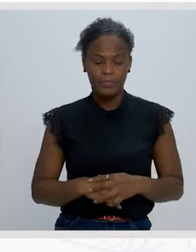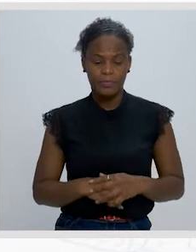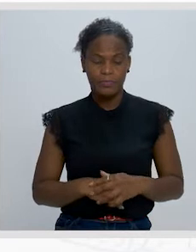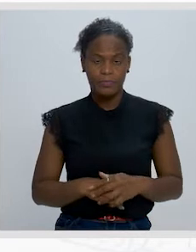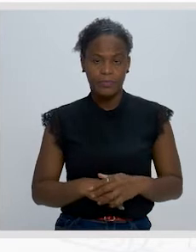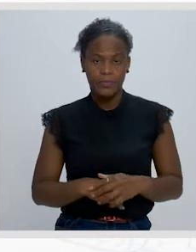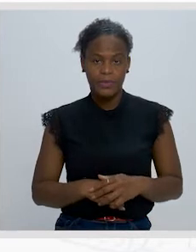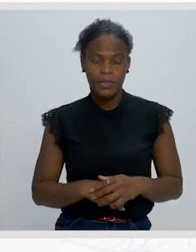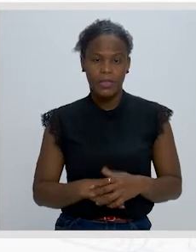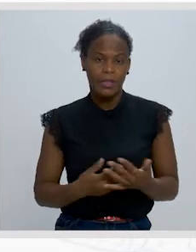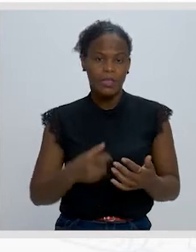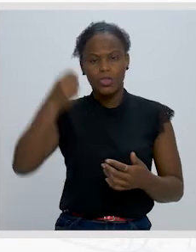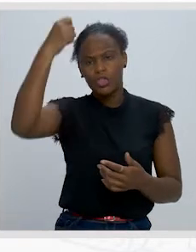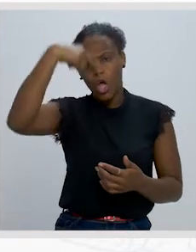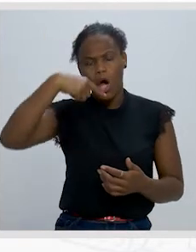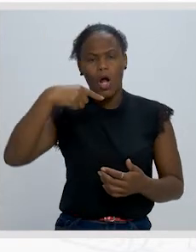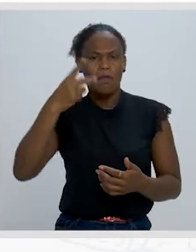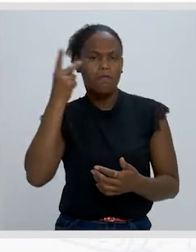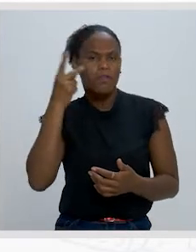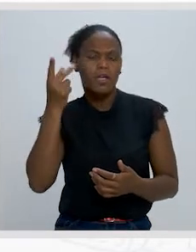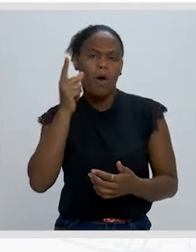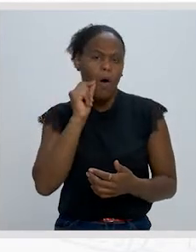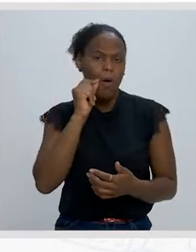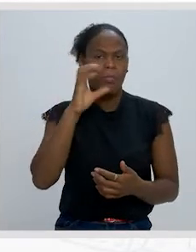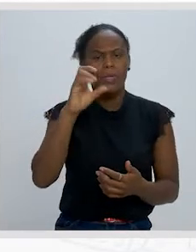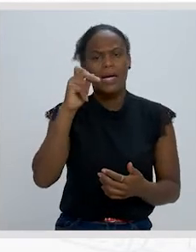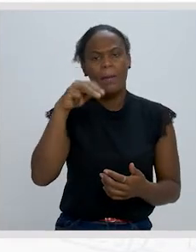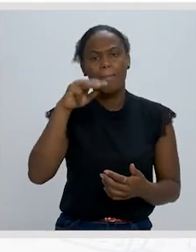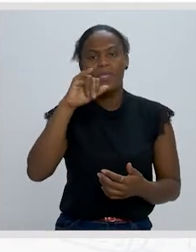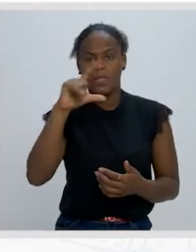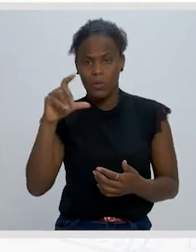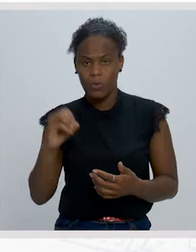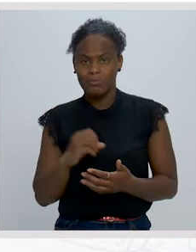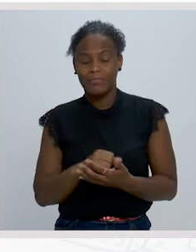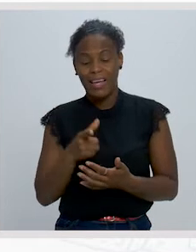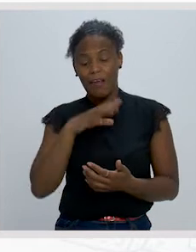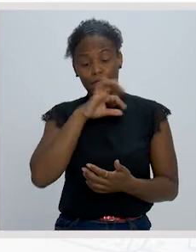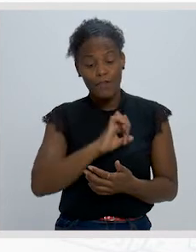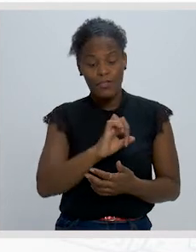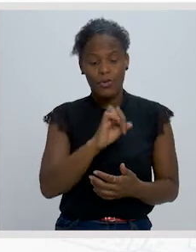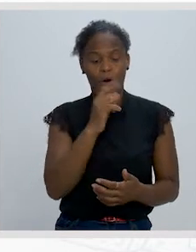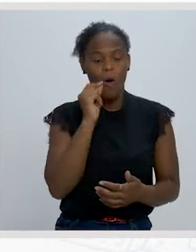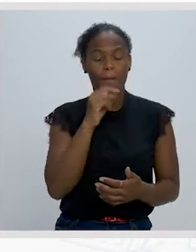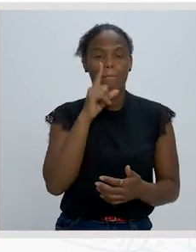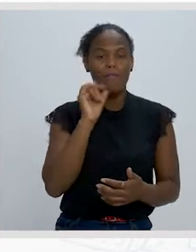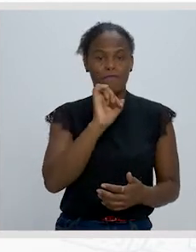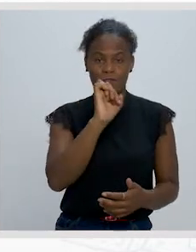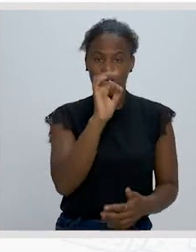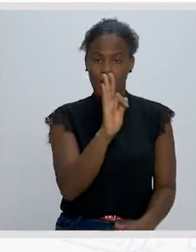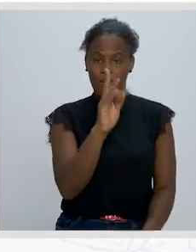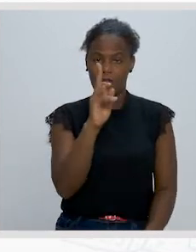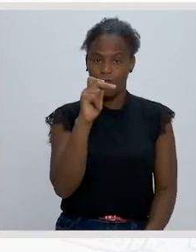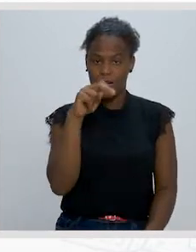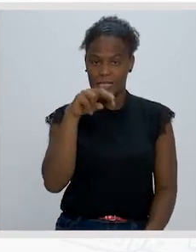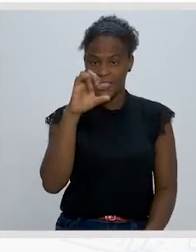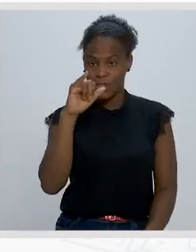Biografia de Camilo Pessanho. Filho e legítimo de Francisco António de Almeida Pessanho e de